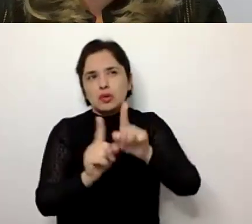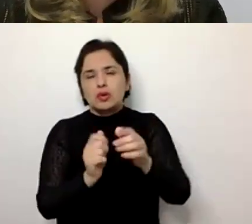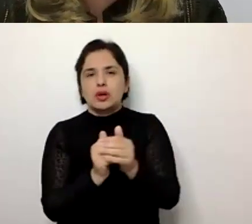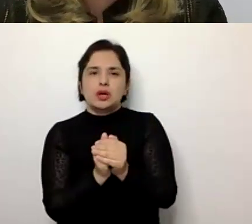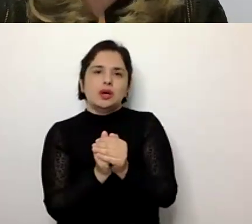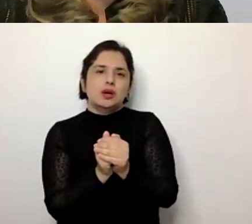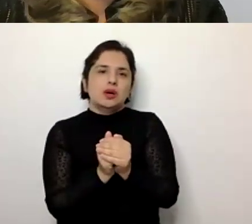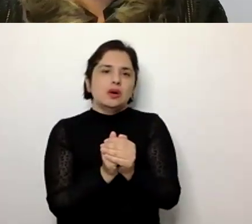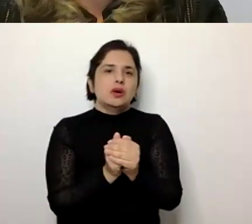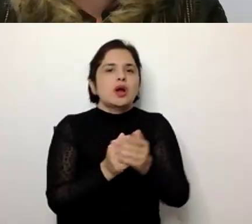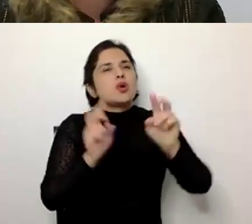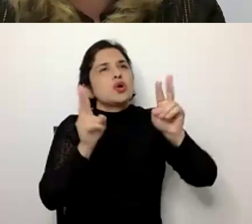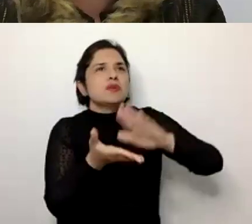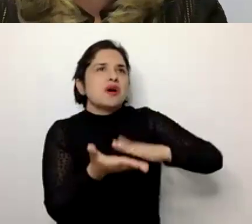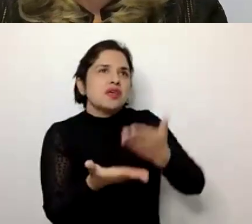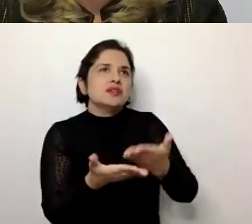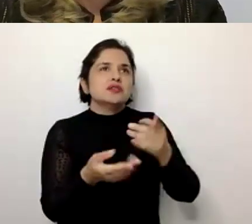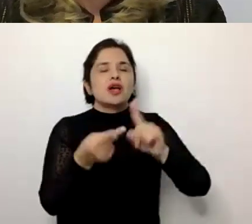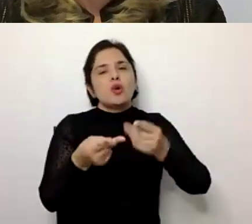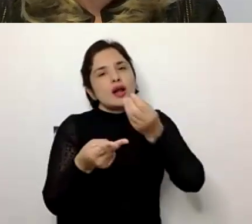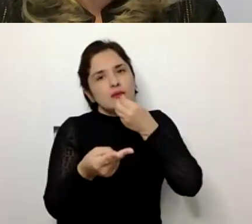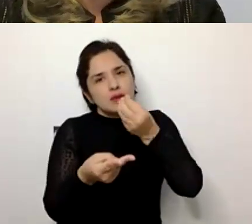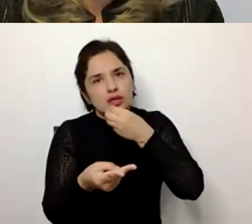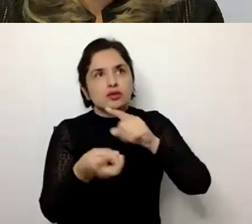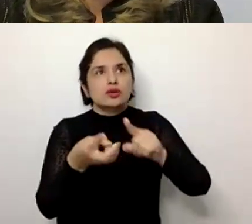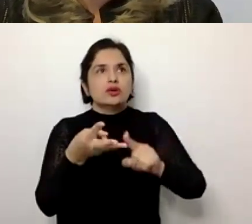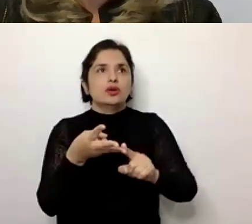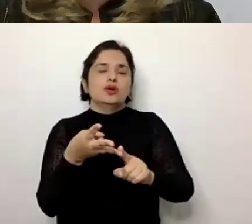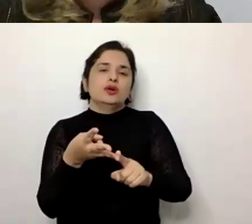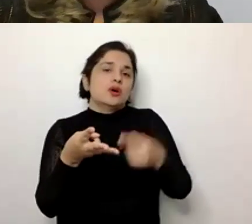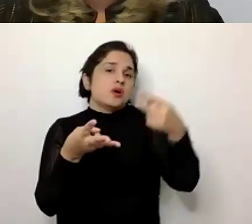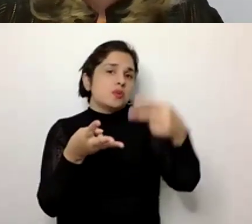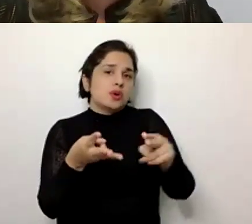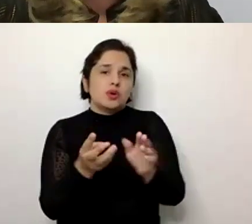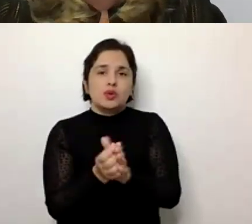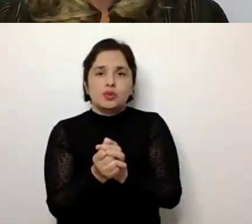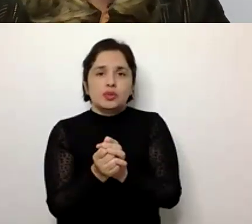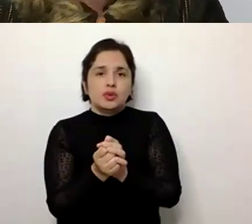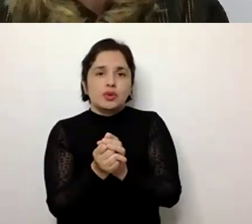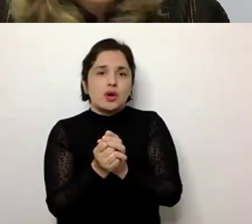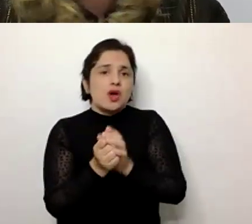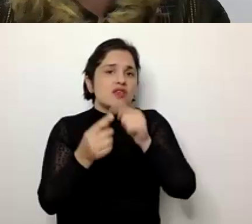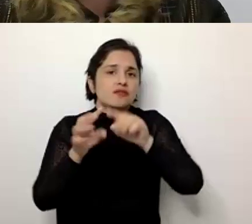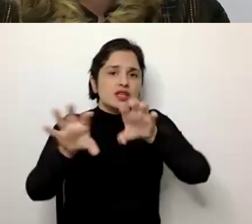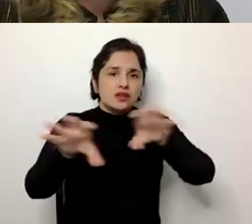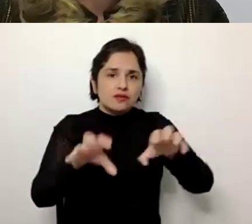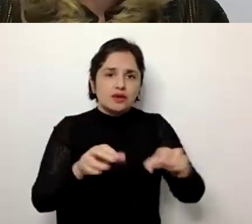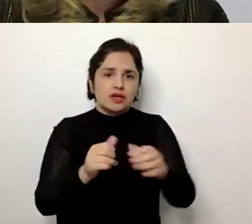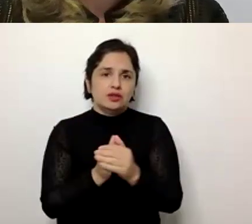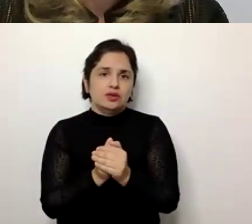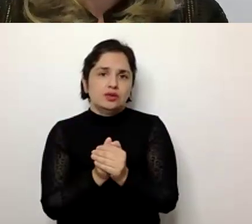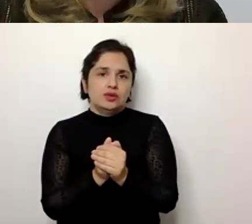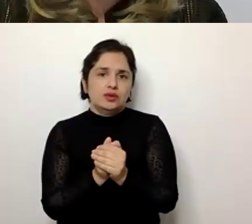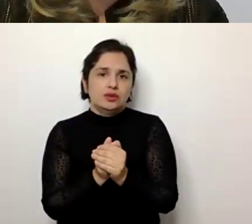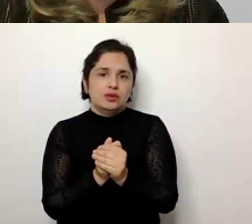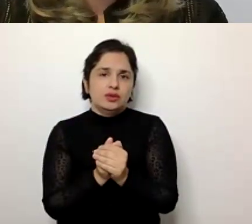ligadas à saúde, à alimentação, a própria estar sujeito a fatores de risco, né, então